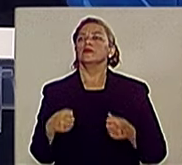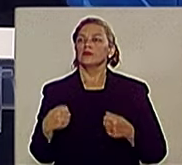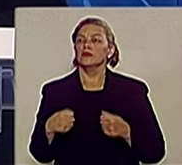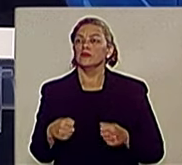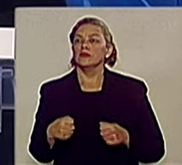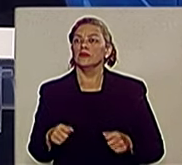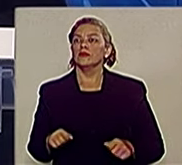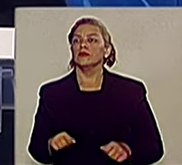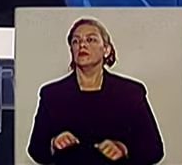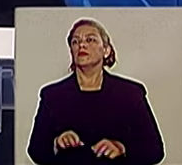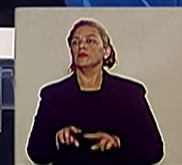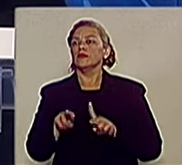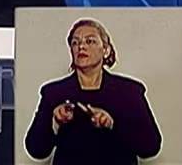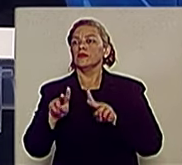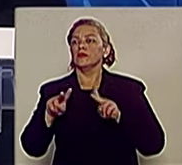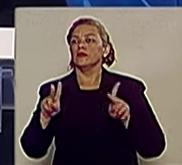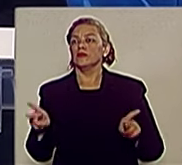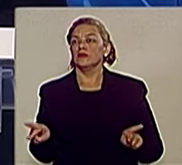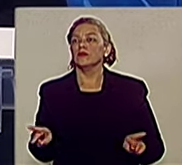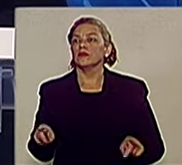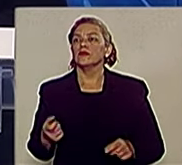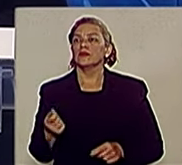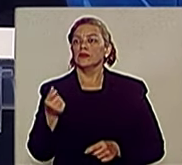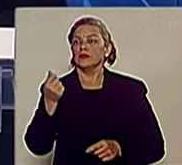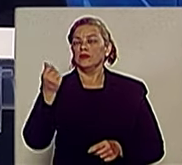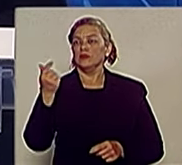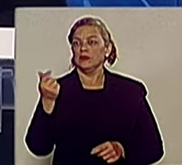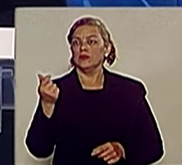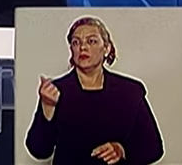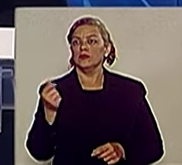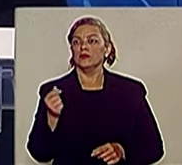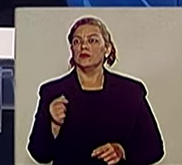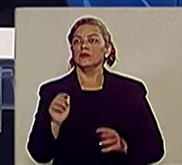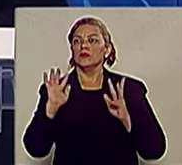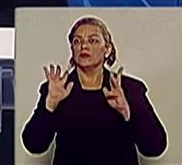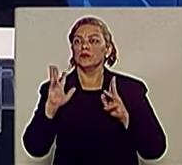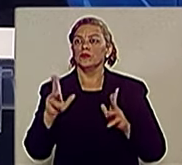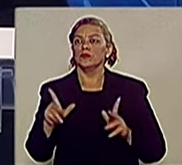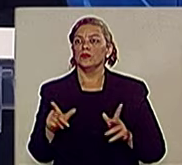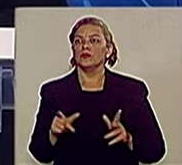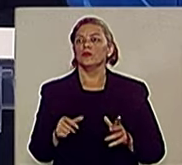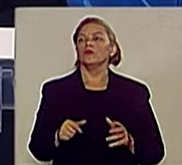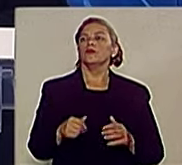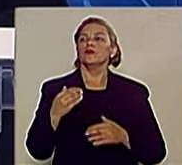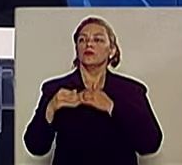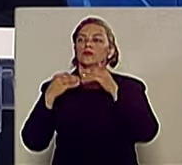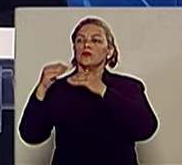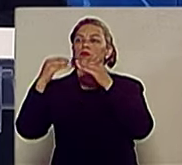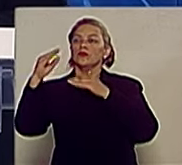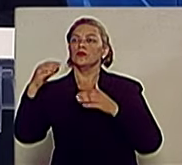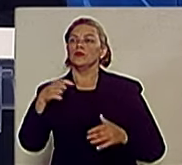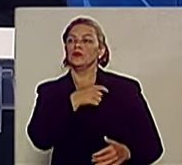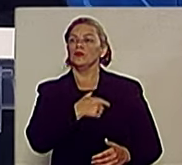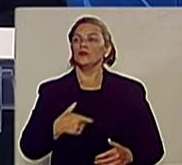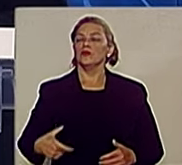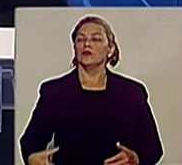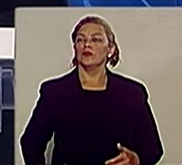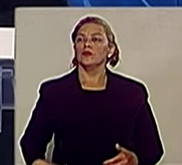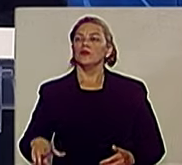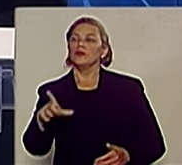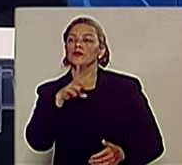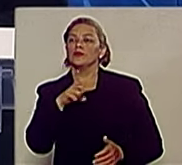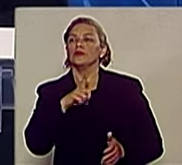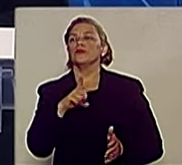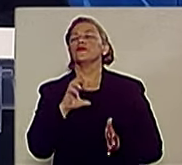saber exatamente onde se gasta isso. Porque, na verdade, em toda obra pública nesse país, nós sabemos que tem desvio, que tem corrupção, não é